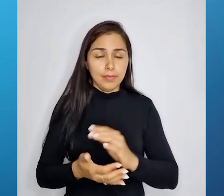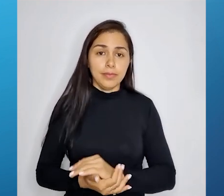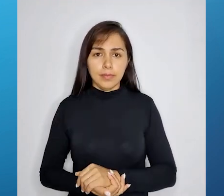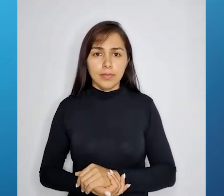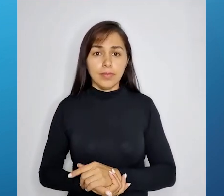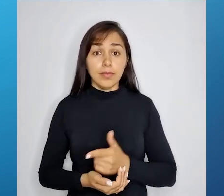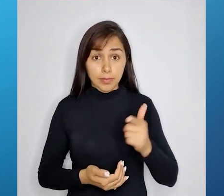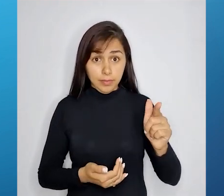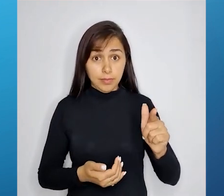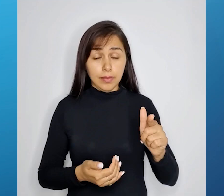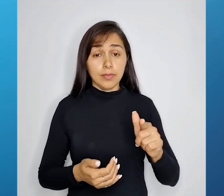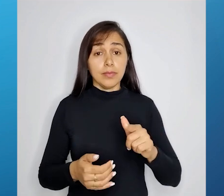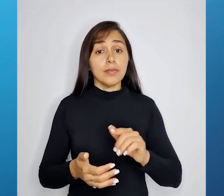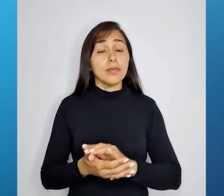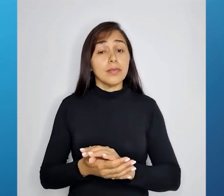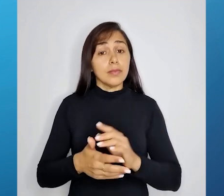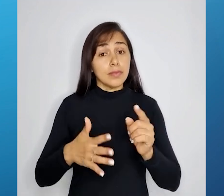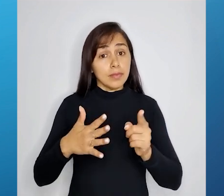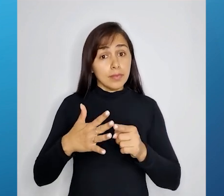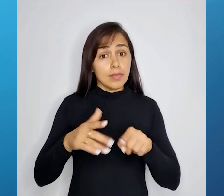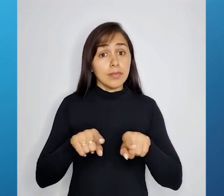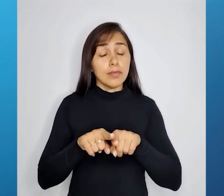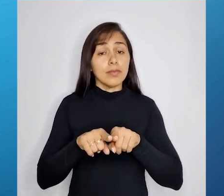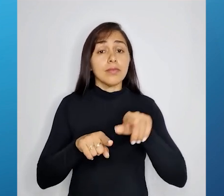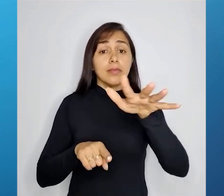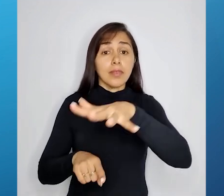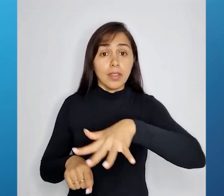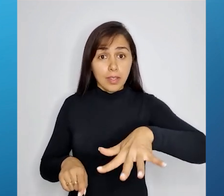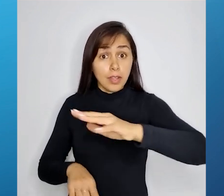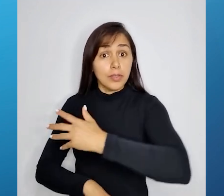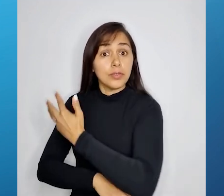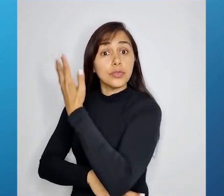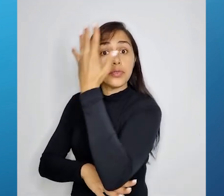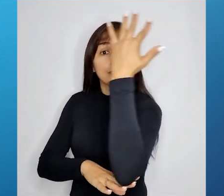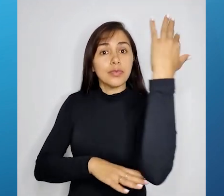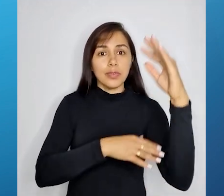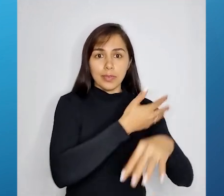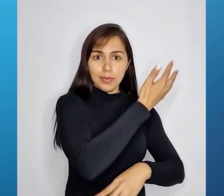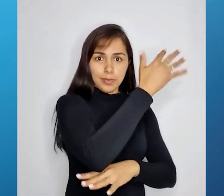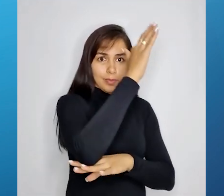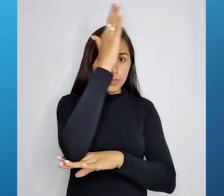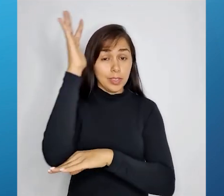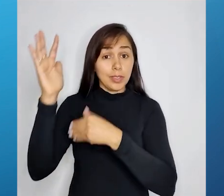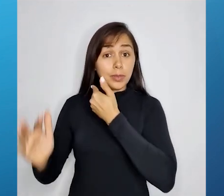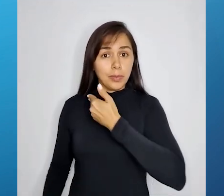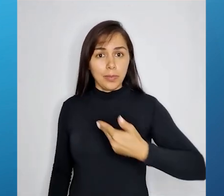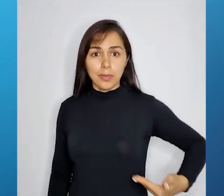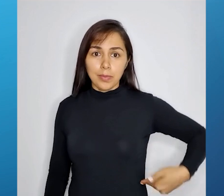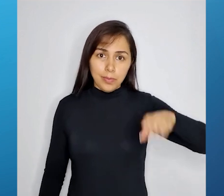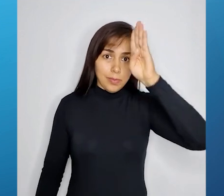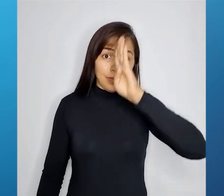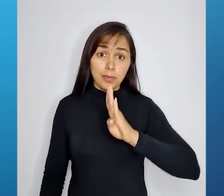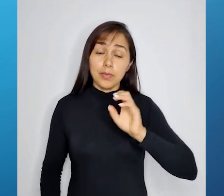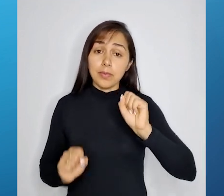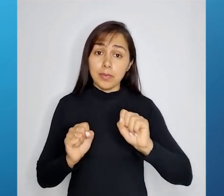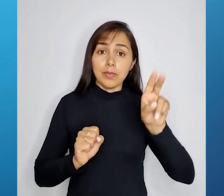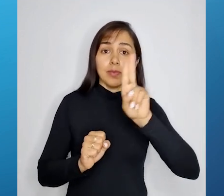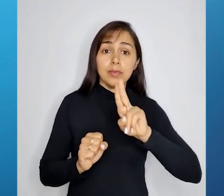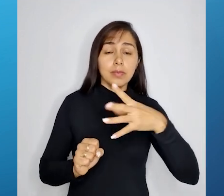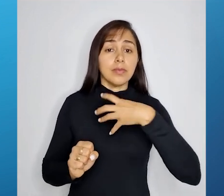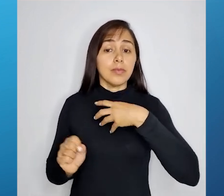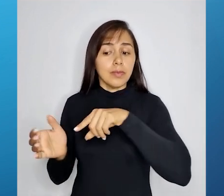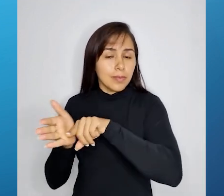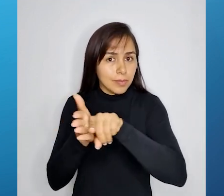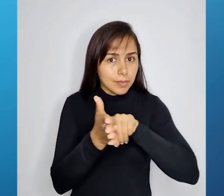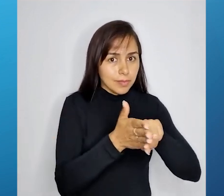O outro indicador são áreas de florestas públicas. Essas florestas públicas também podem ser utilizadas como forma de